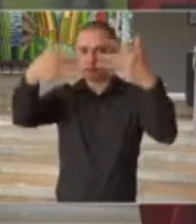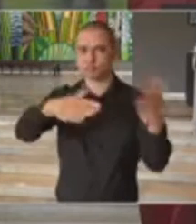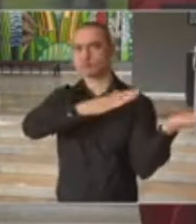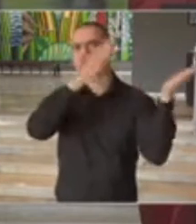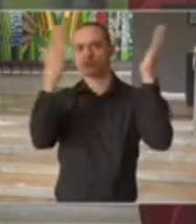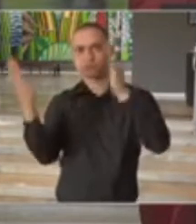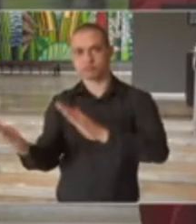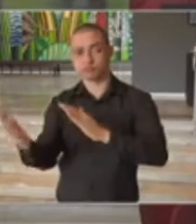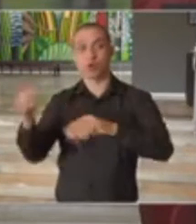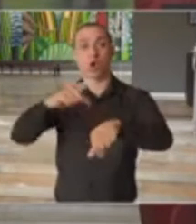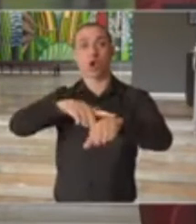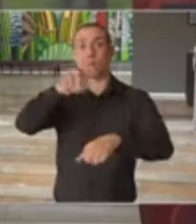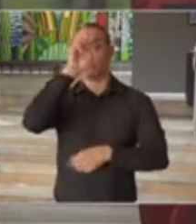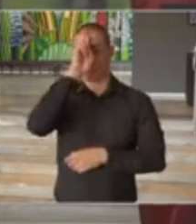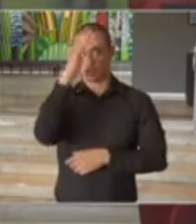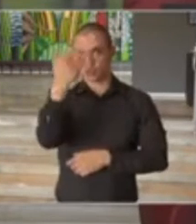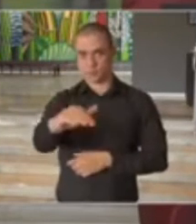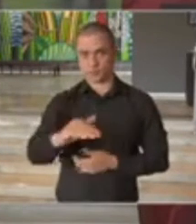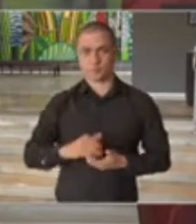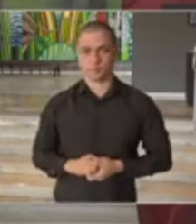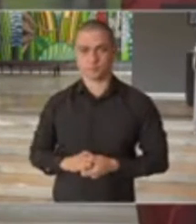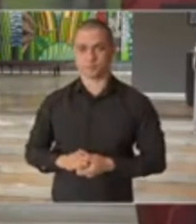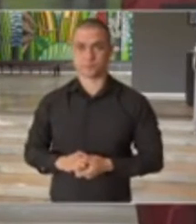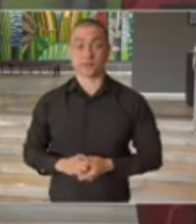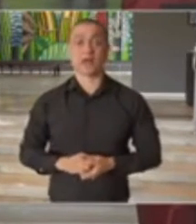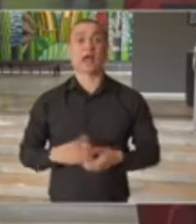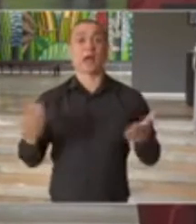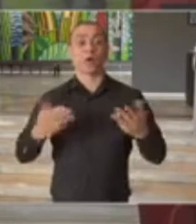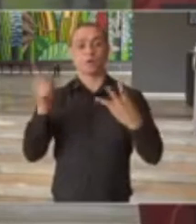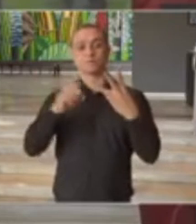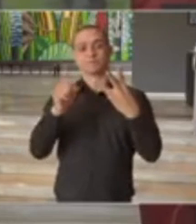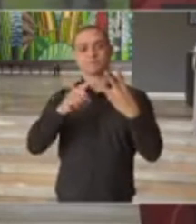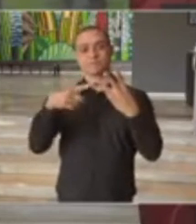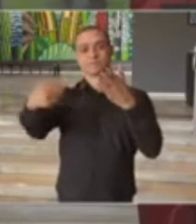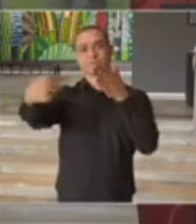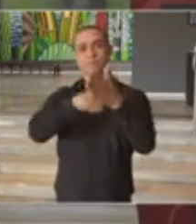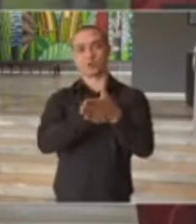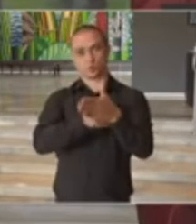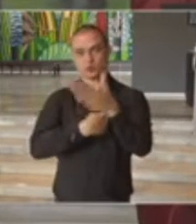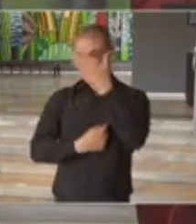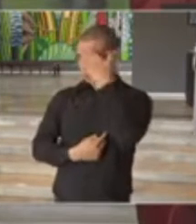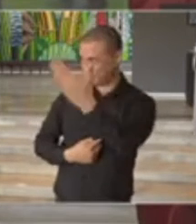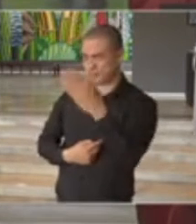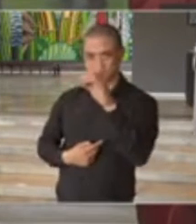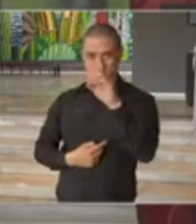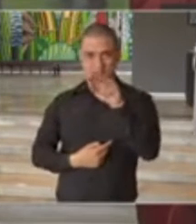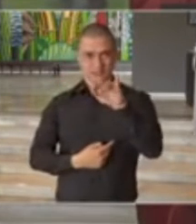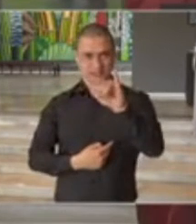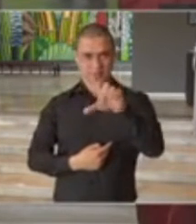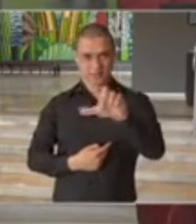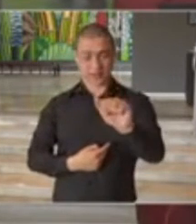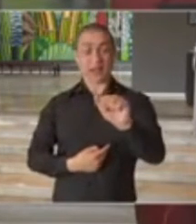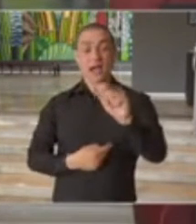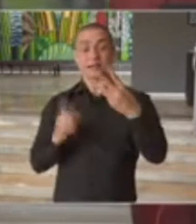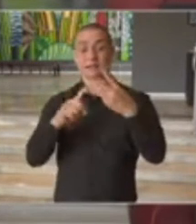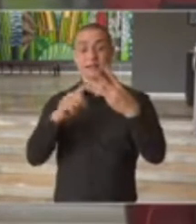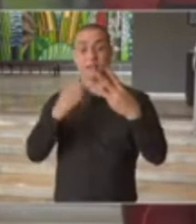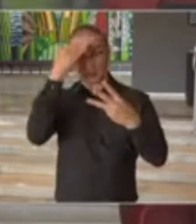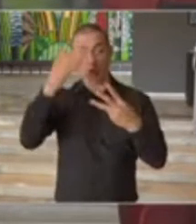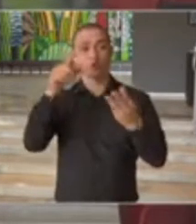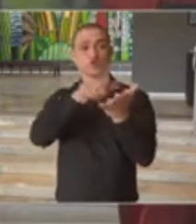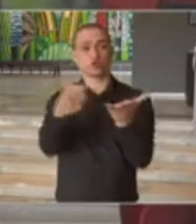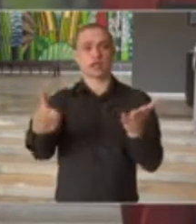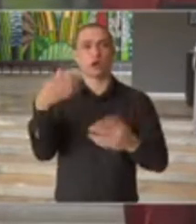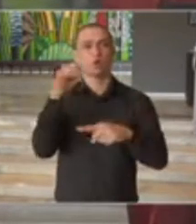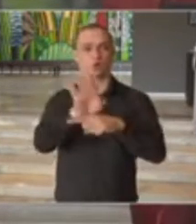sexta-feira, às 12h30. Vamos agora à terceira pergunta. Obrigado, Daniela. É do jornal Estado de São